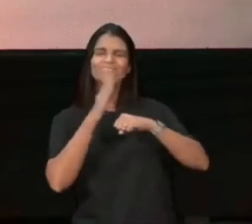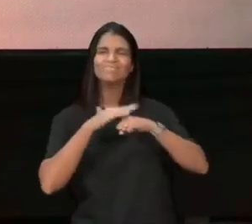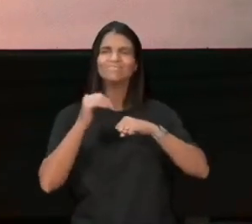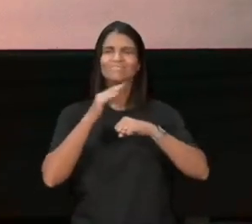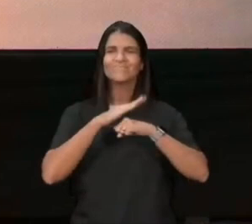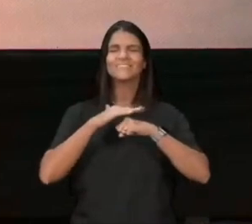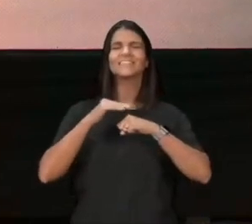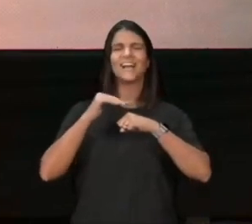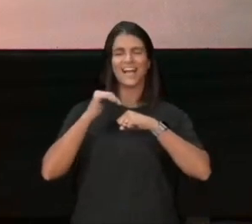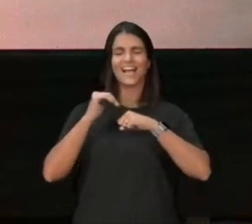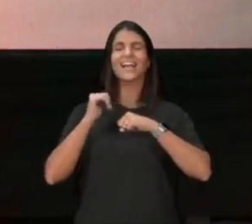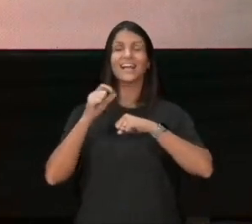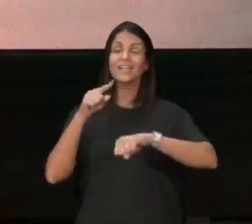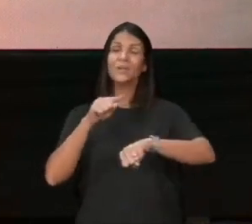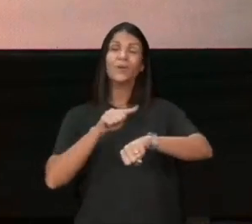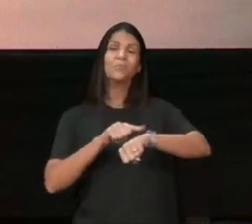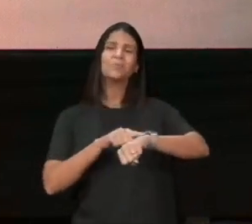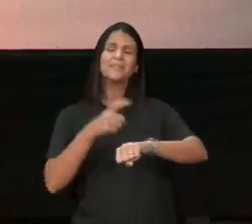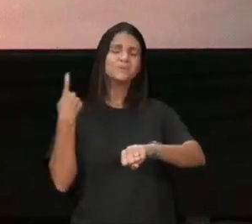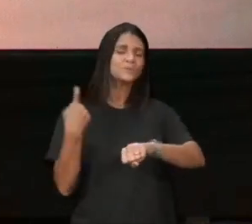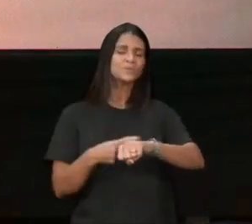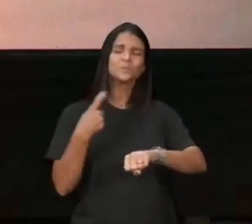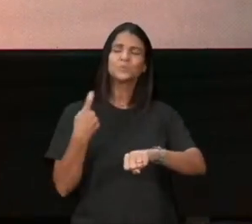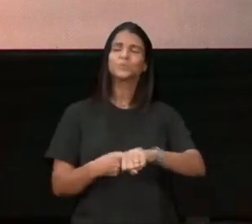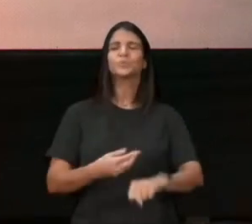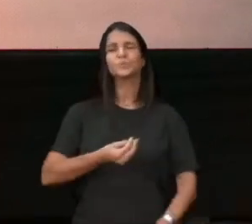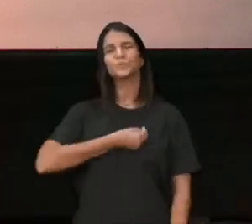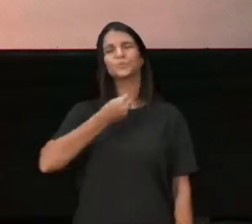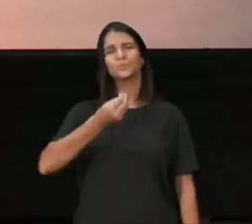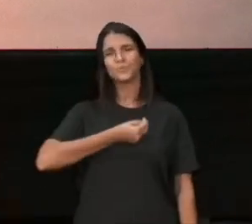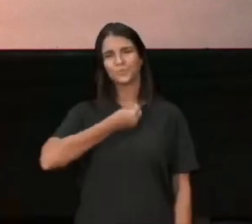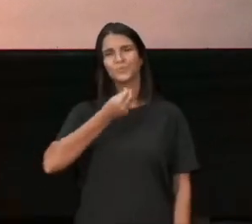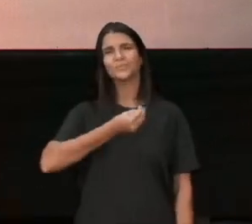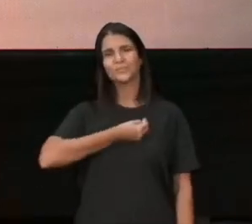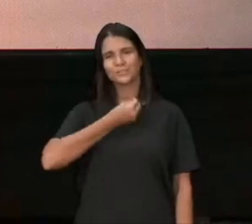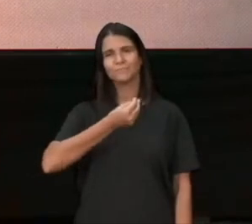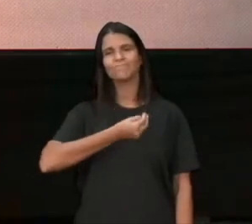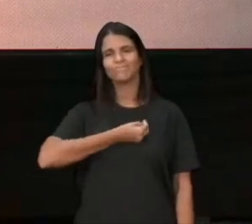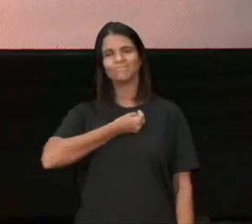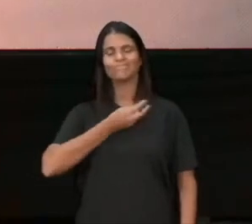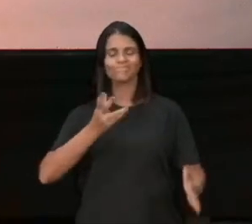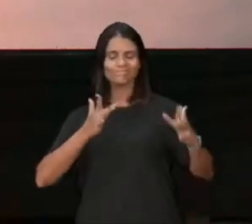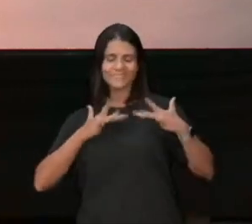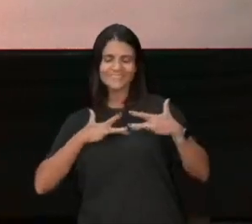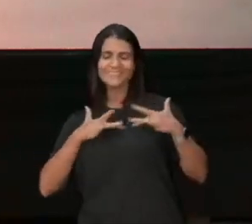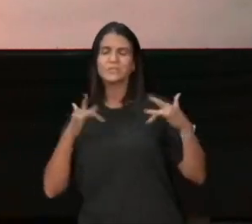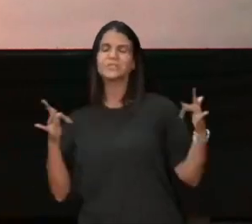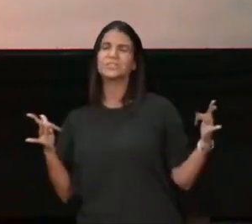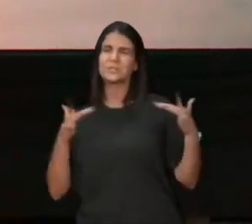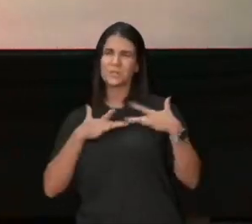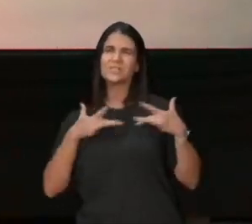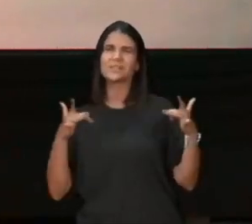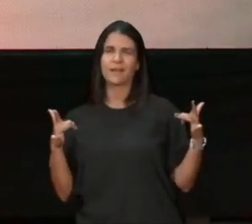nós estamos, num momento, de muita dureza, de muita informação negativa, de muito pessimismo,